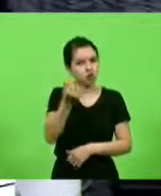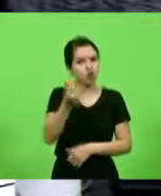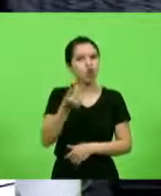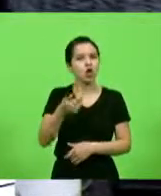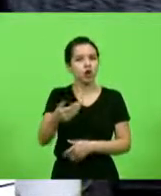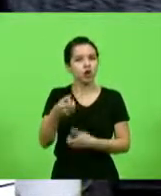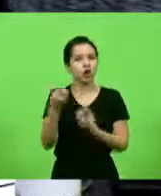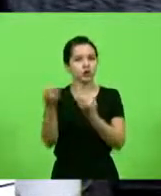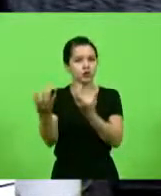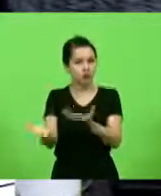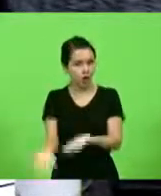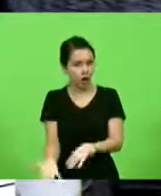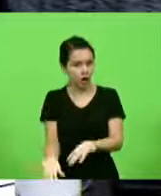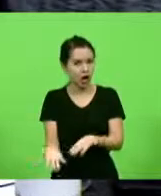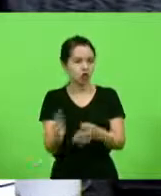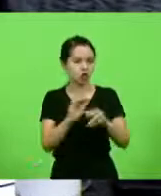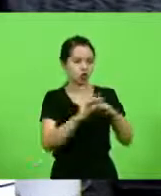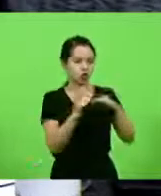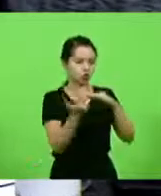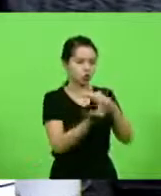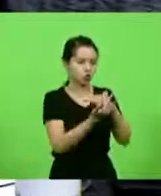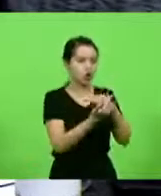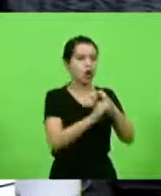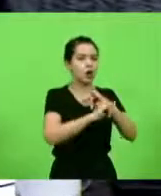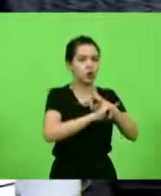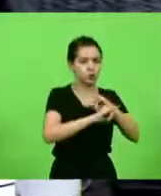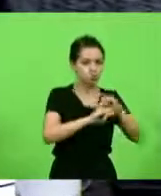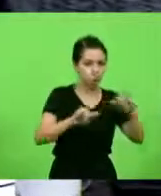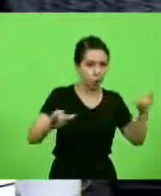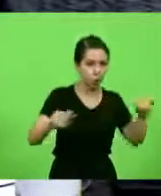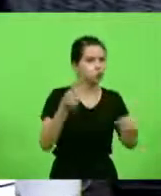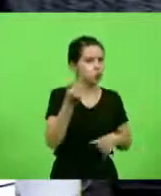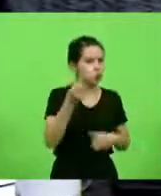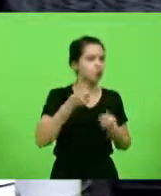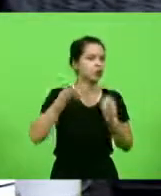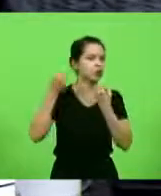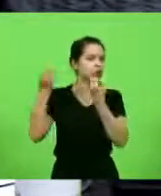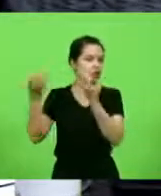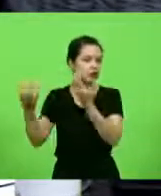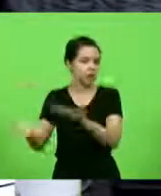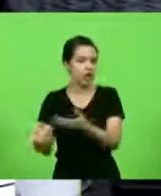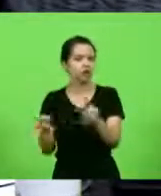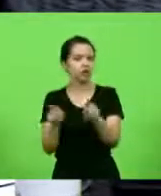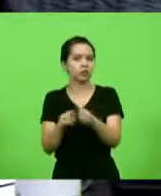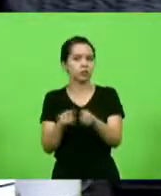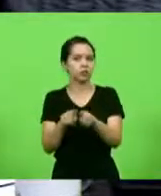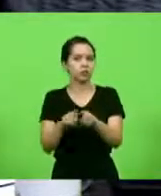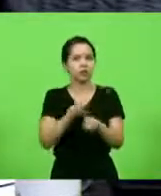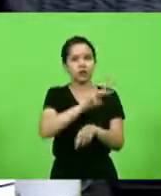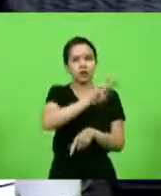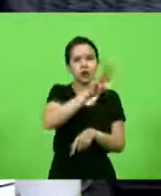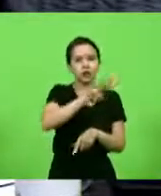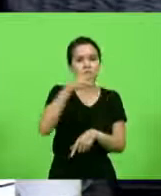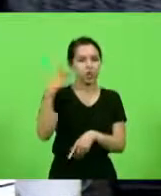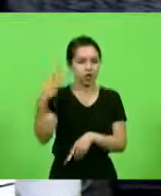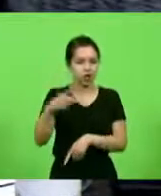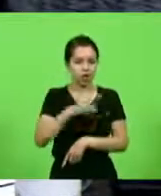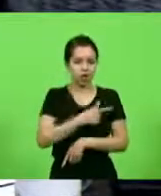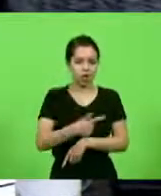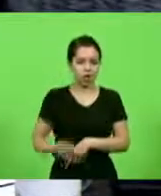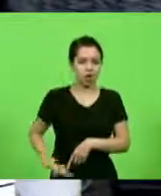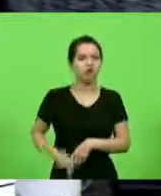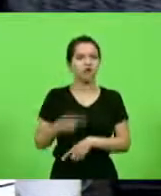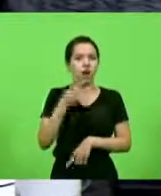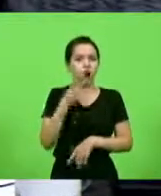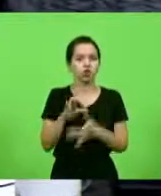anunciou o dinheiro do centro de convenções, o próprio governo colocou na página dele que liberou o dinheiro para o centro de